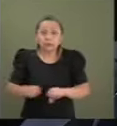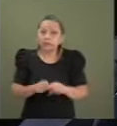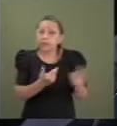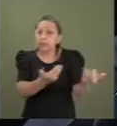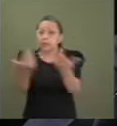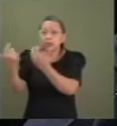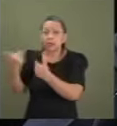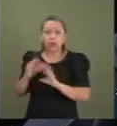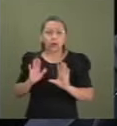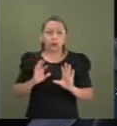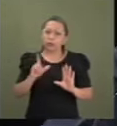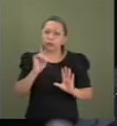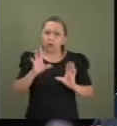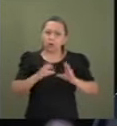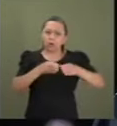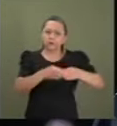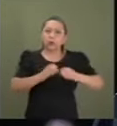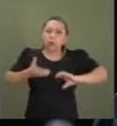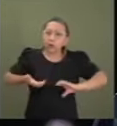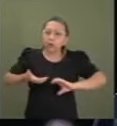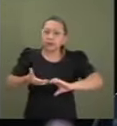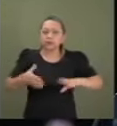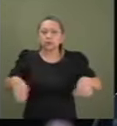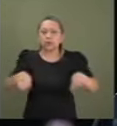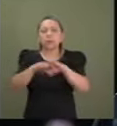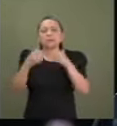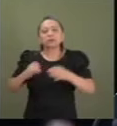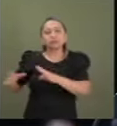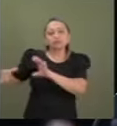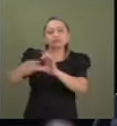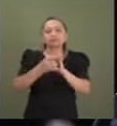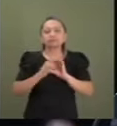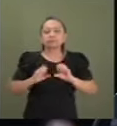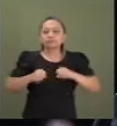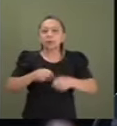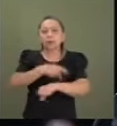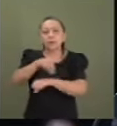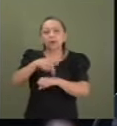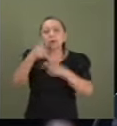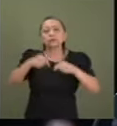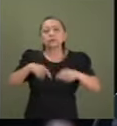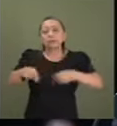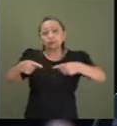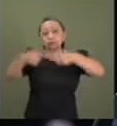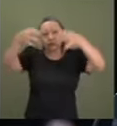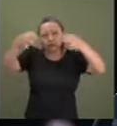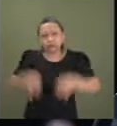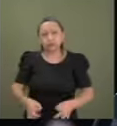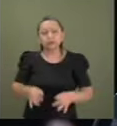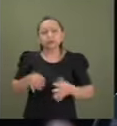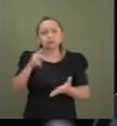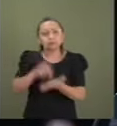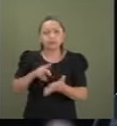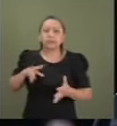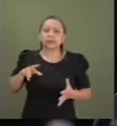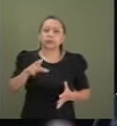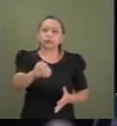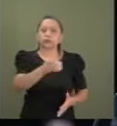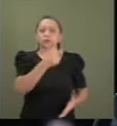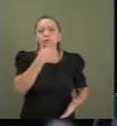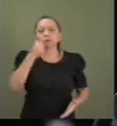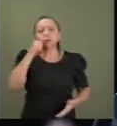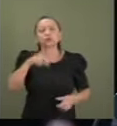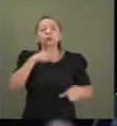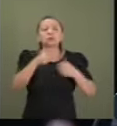é só aquela comissão. Precisamos de unidade para construirmos um país onde o trabalho digno seja uma realidade para todos, onde o